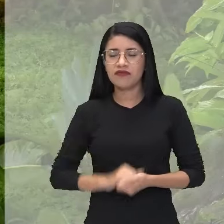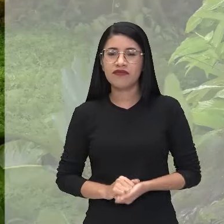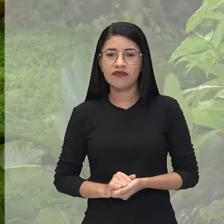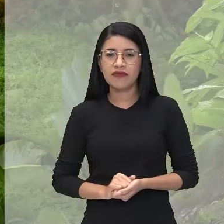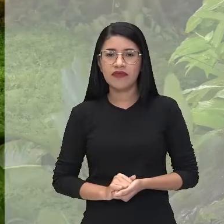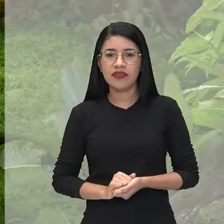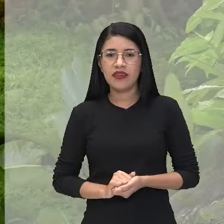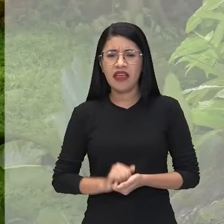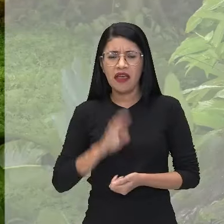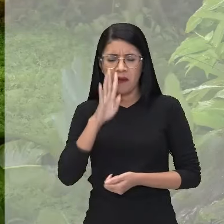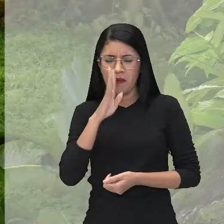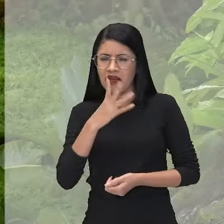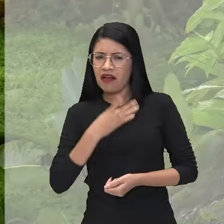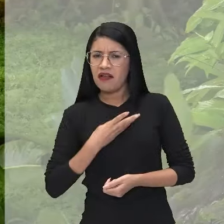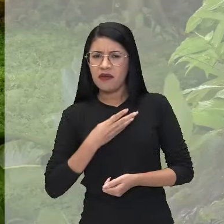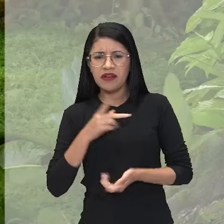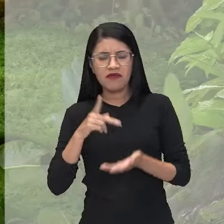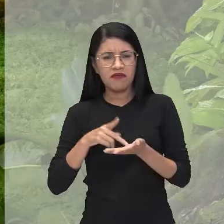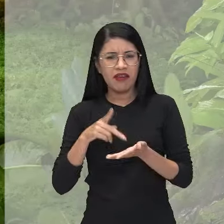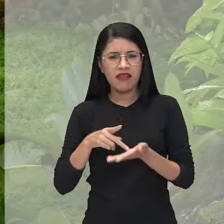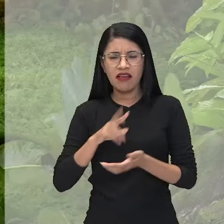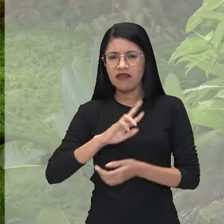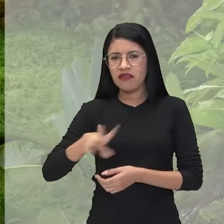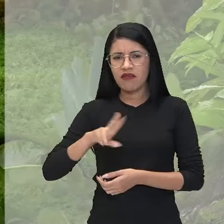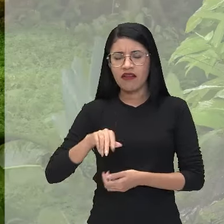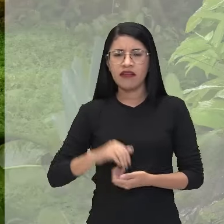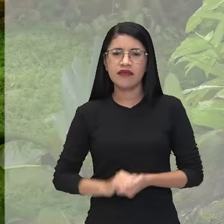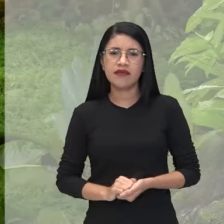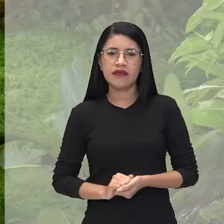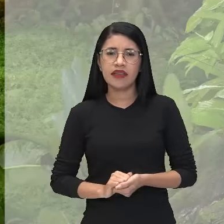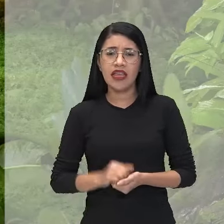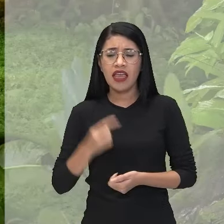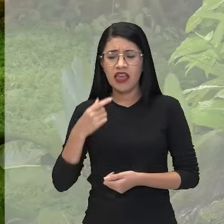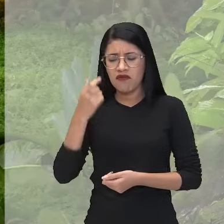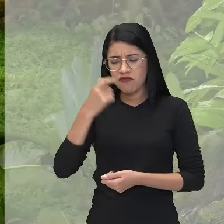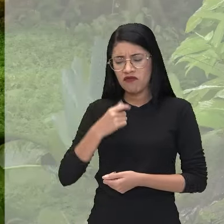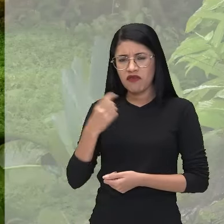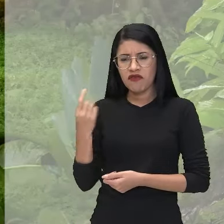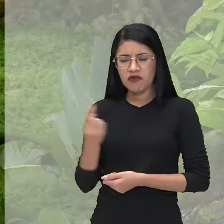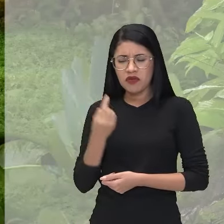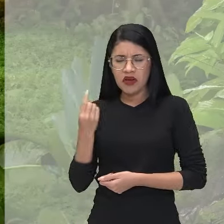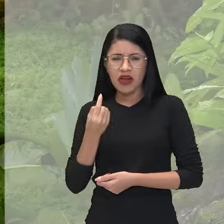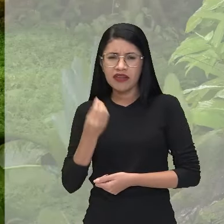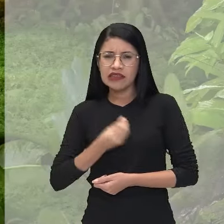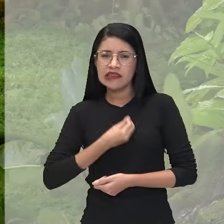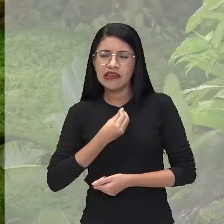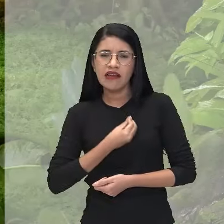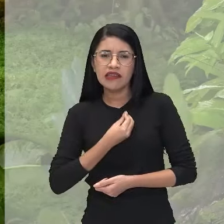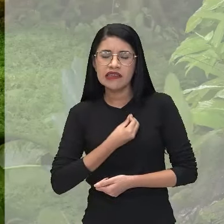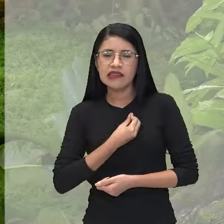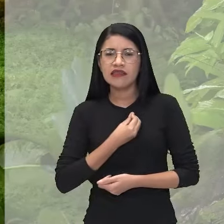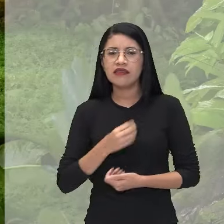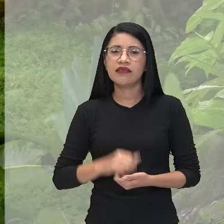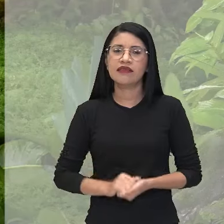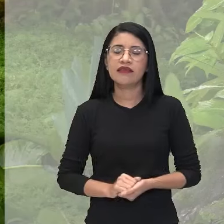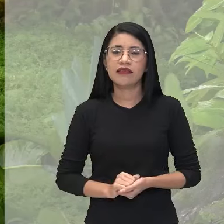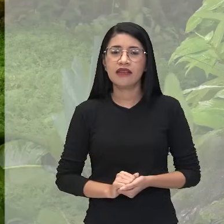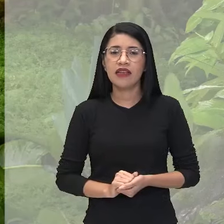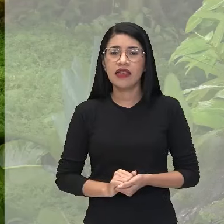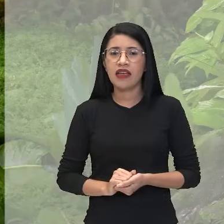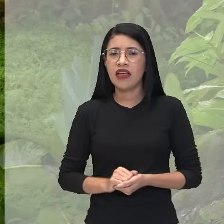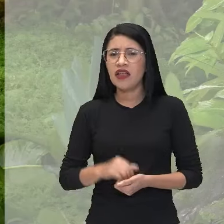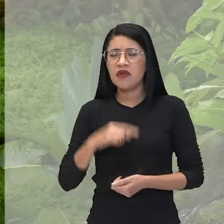Isso é uma calúnia. Como vivo sozinha, numa solidão do nada, que eu já